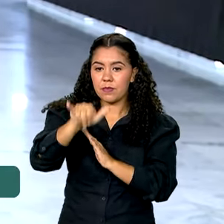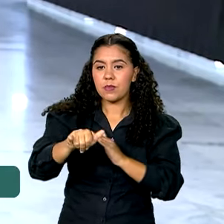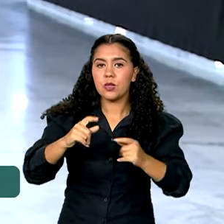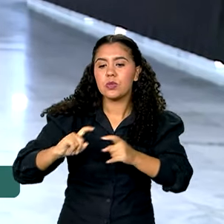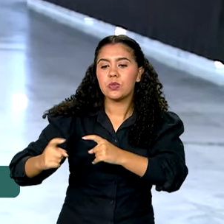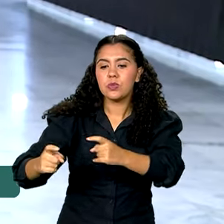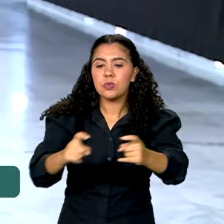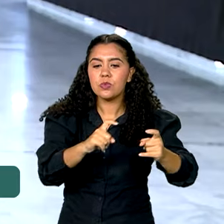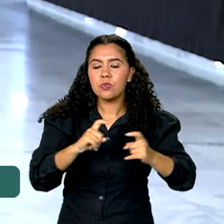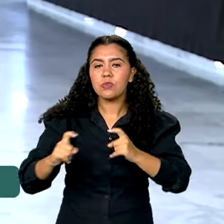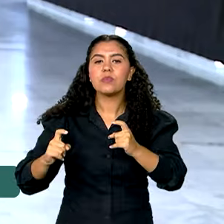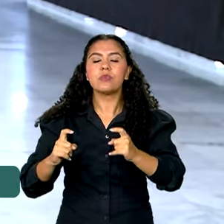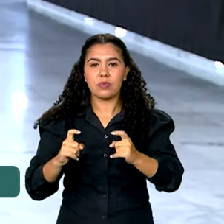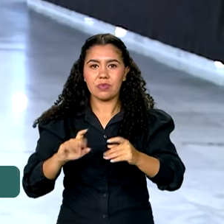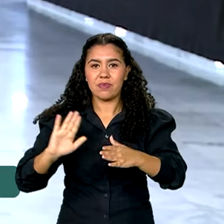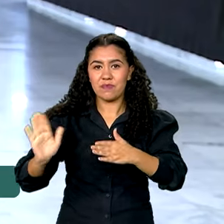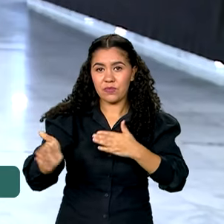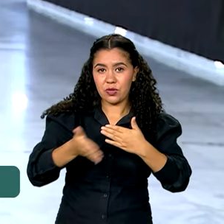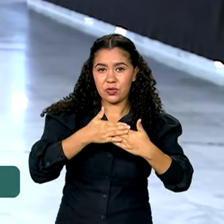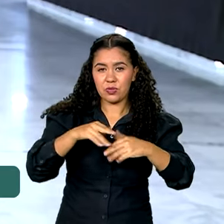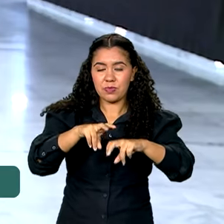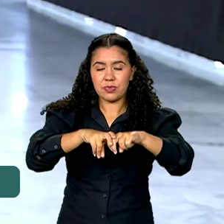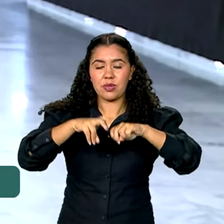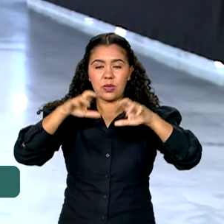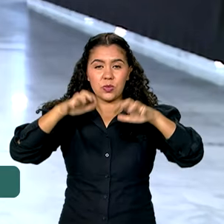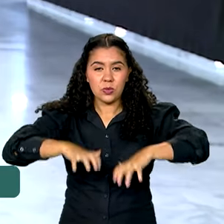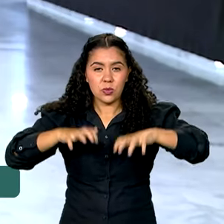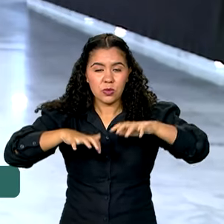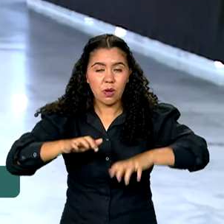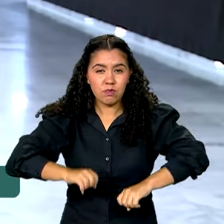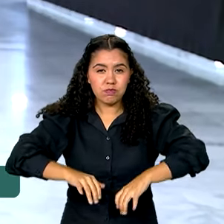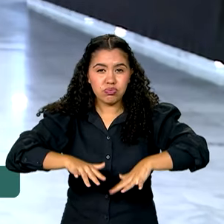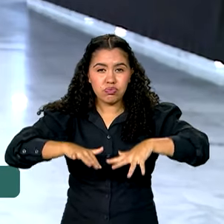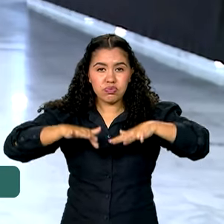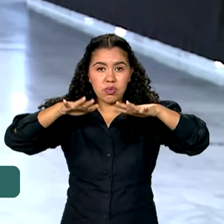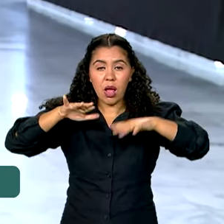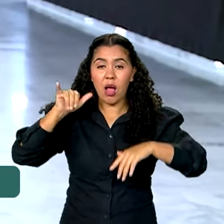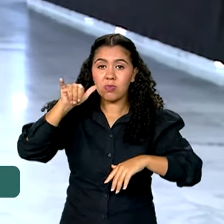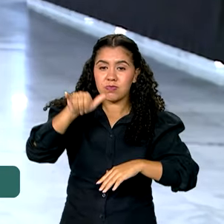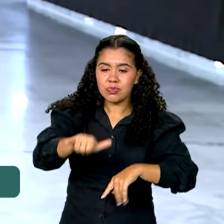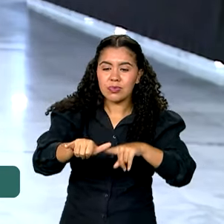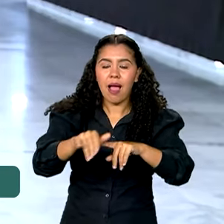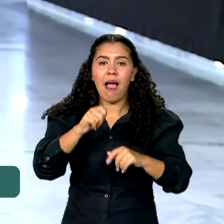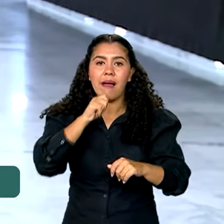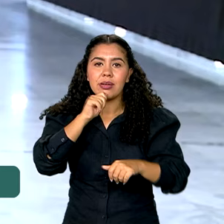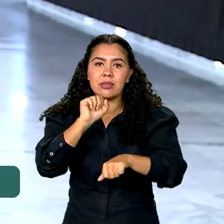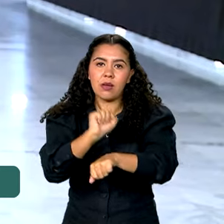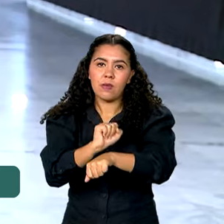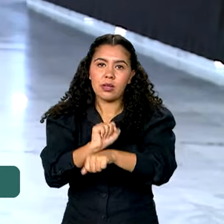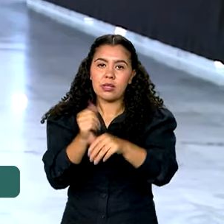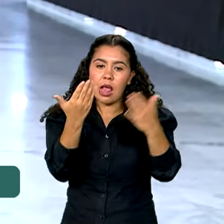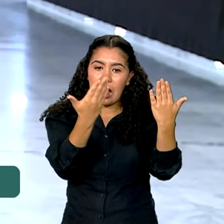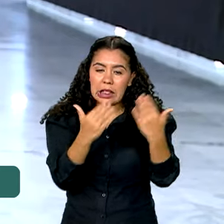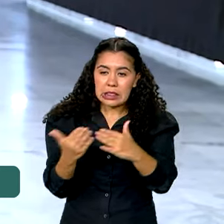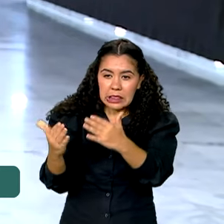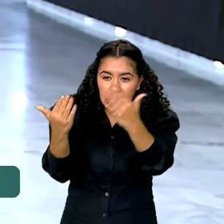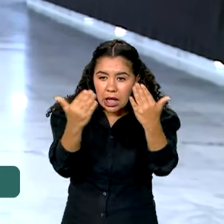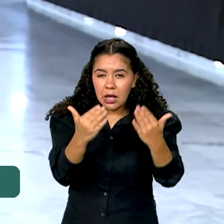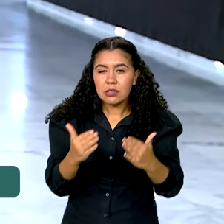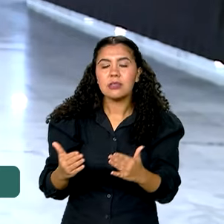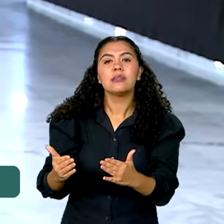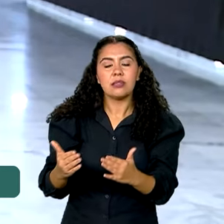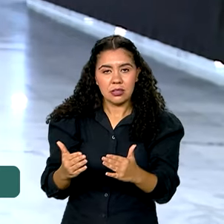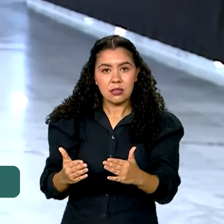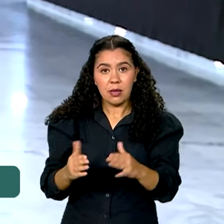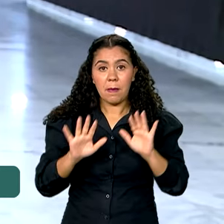Porto Alegre. Fechado desde a enchente que atingiu o Rio Grande do Sul, o aeroporto ainda passa por análises técnicas. Segundo a Fraporte,